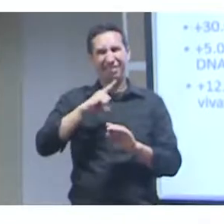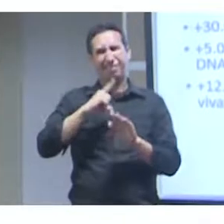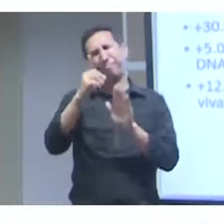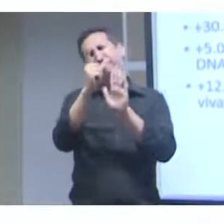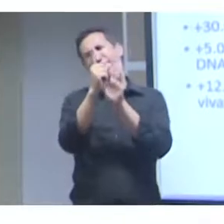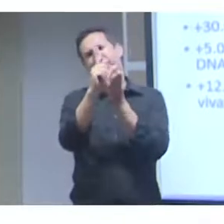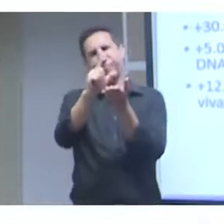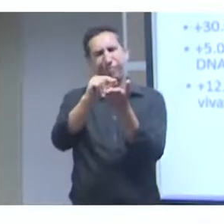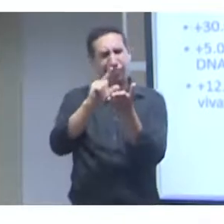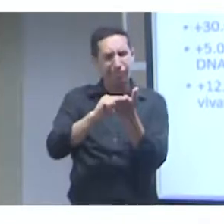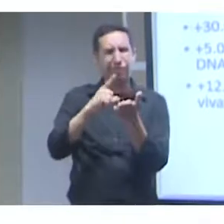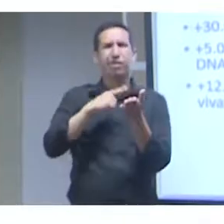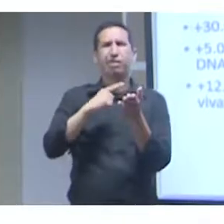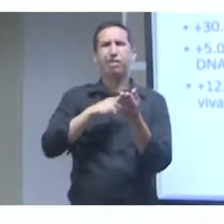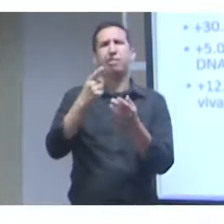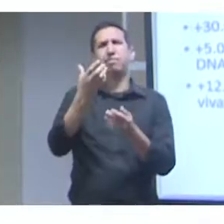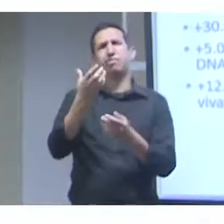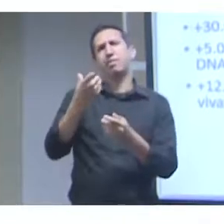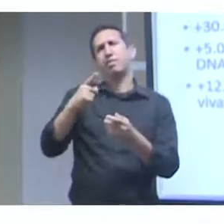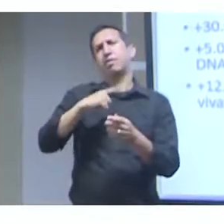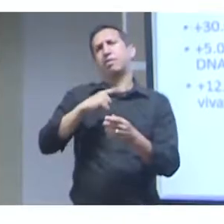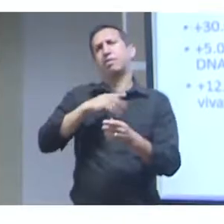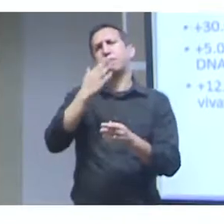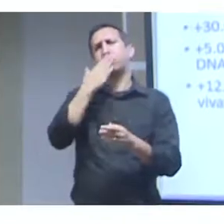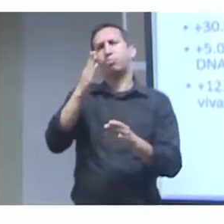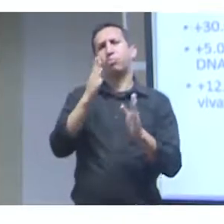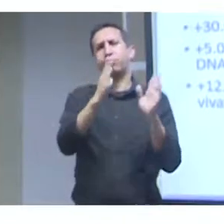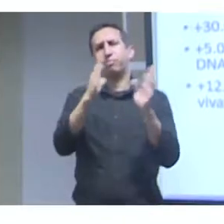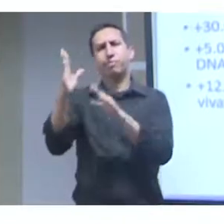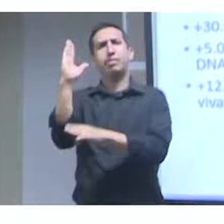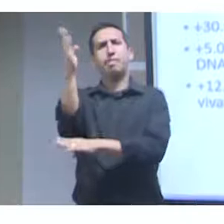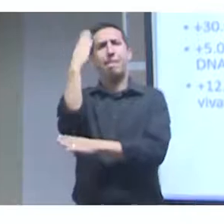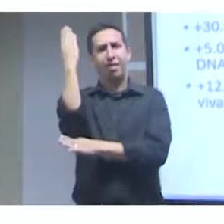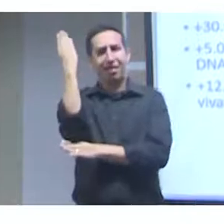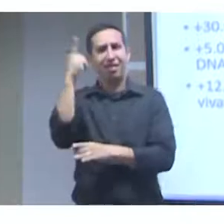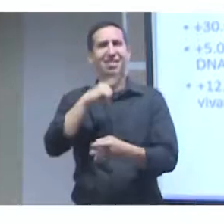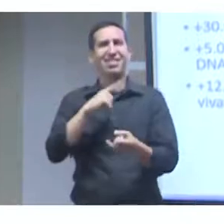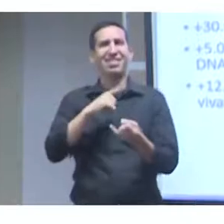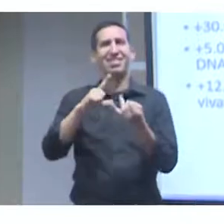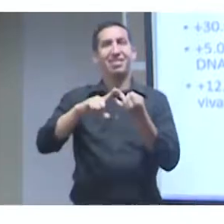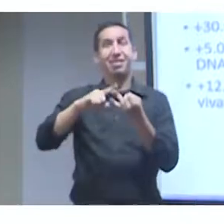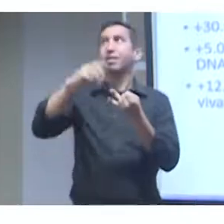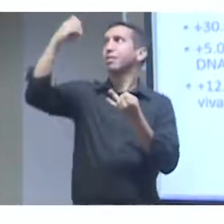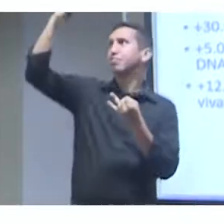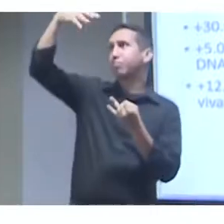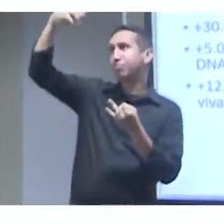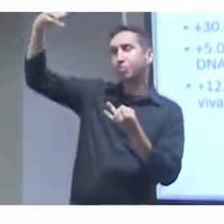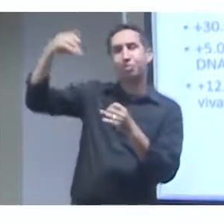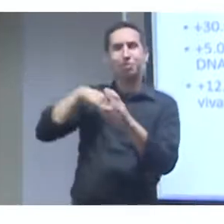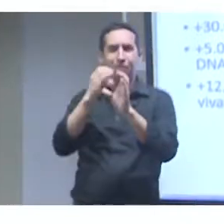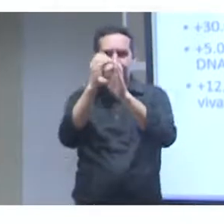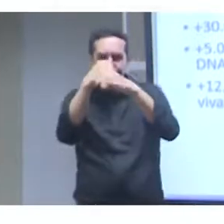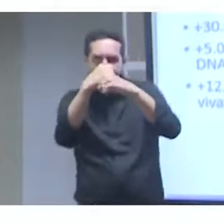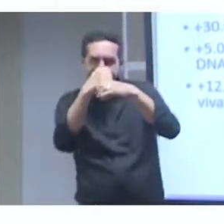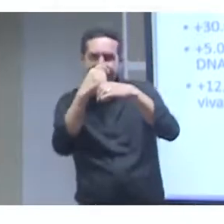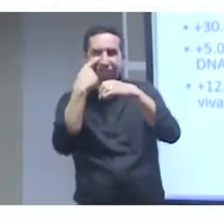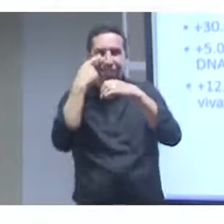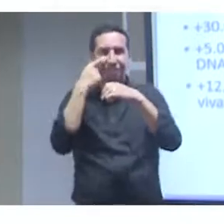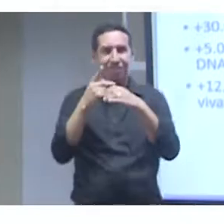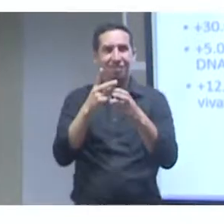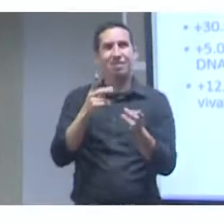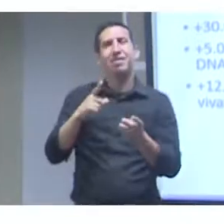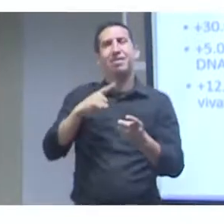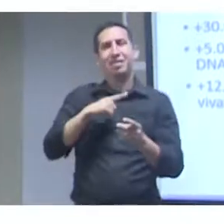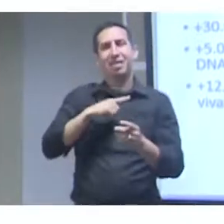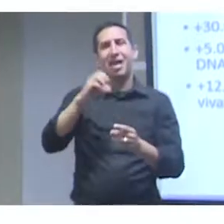amostras de herbário, carpoteca são coleções de frutos, xiloteca de madeiras, laminários são aquelas lâminas para microscópios,